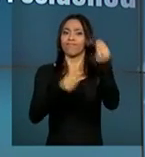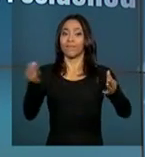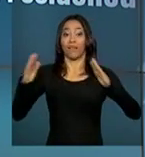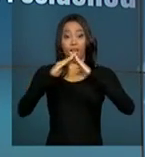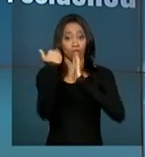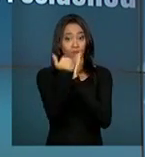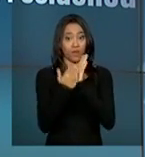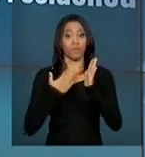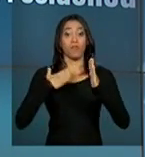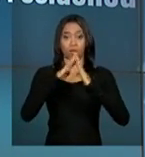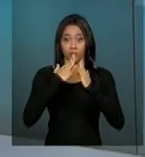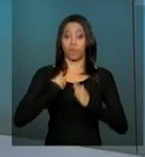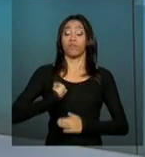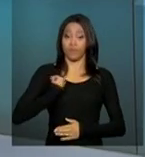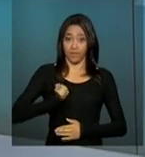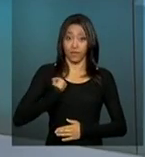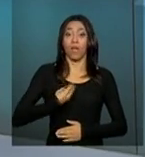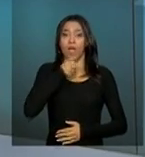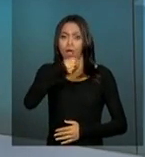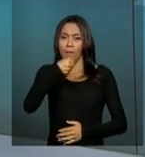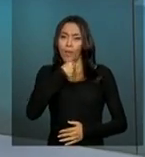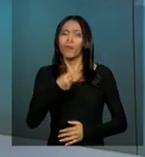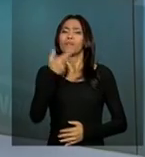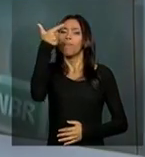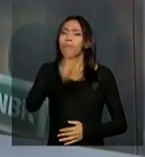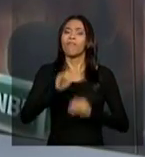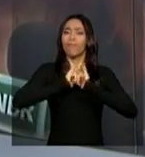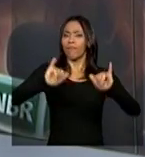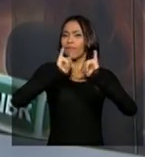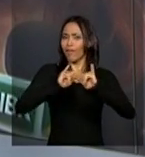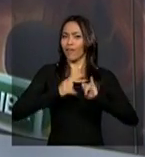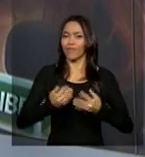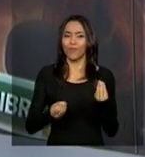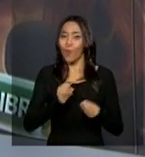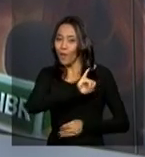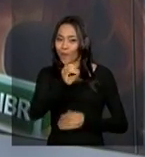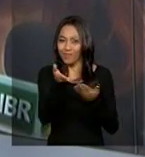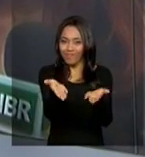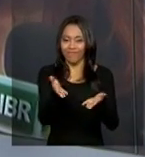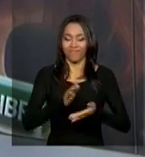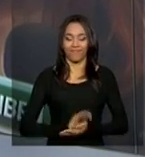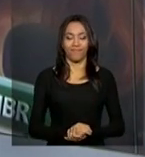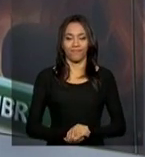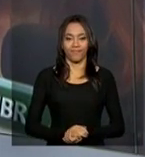Minha Vida. A repórter Carolina Becker tem outras informações ao vivo. Olá, Carolina.